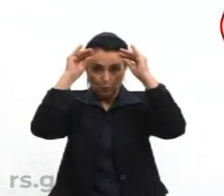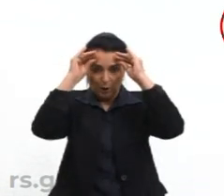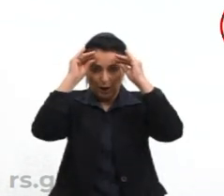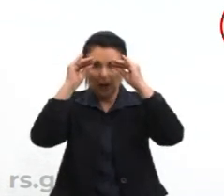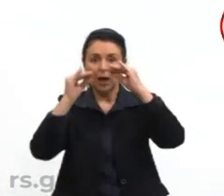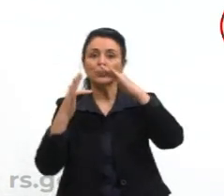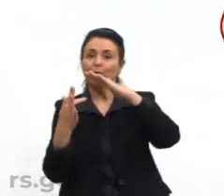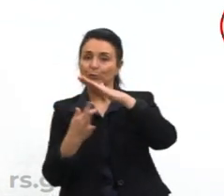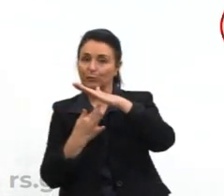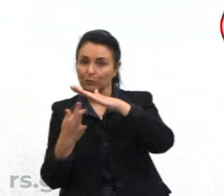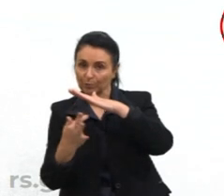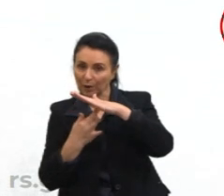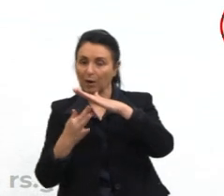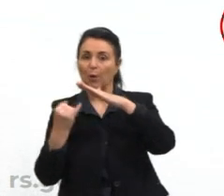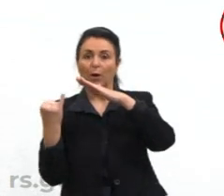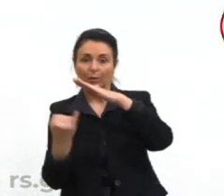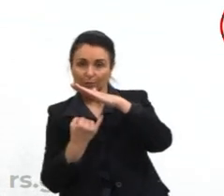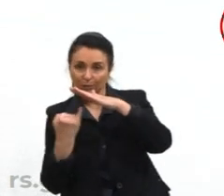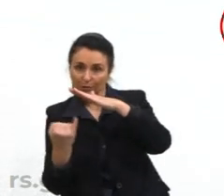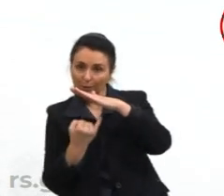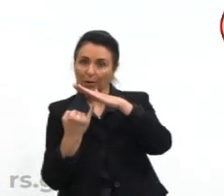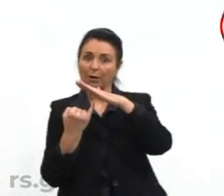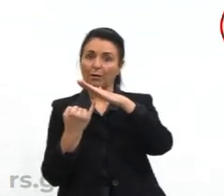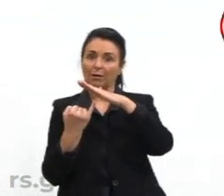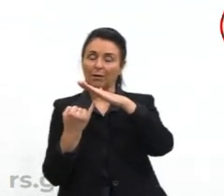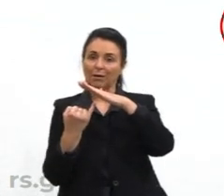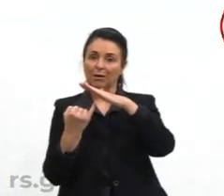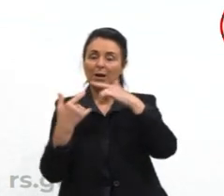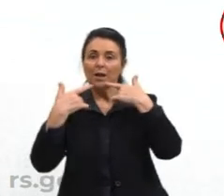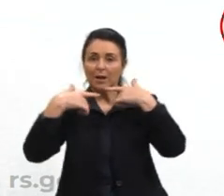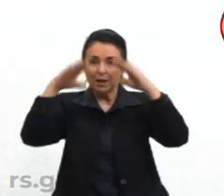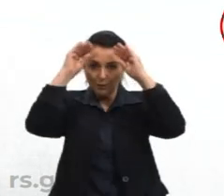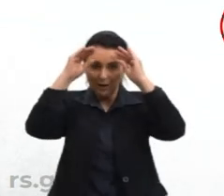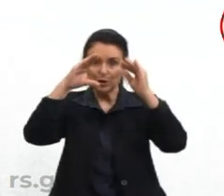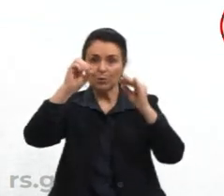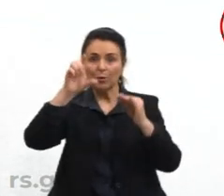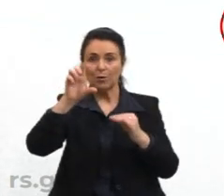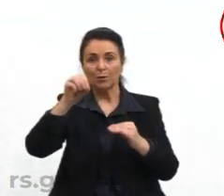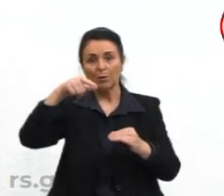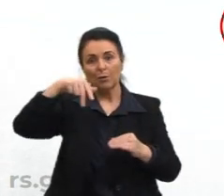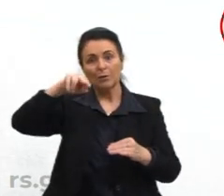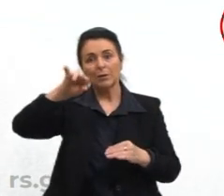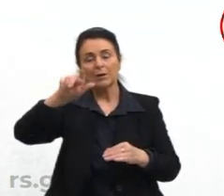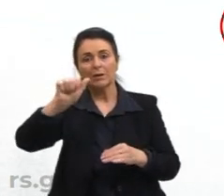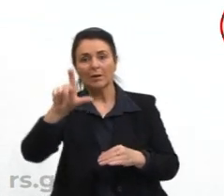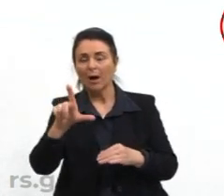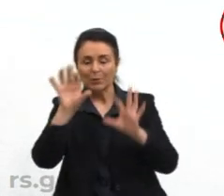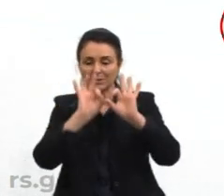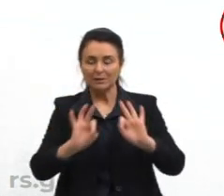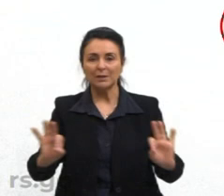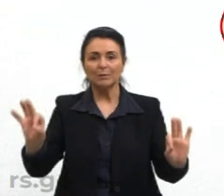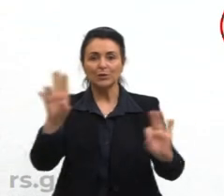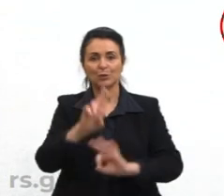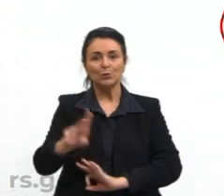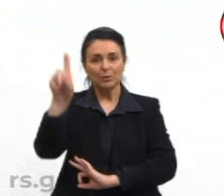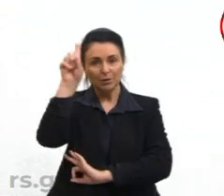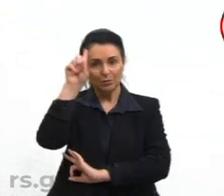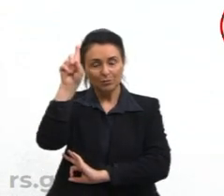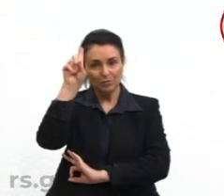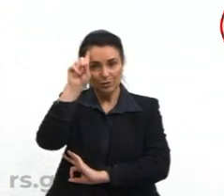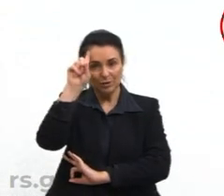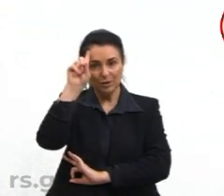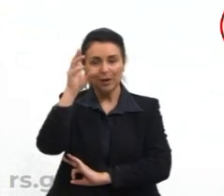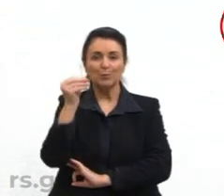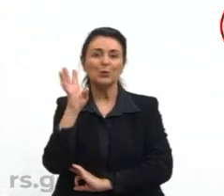como na linguagem formal, na linguagem coloquial, como se fala, para falar legal, achou algo muito top,